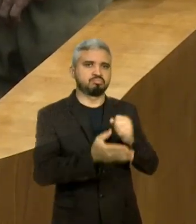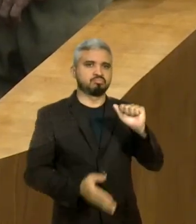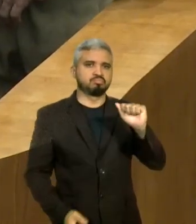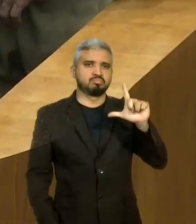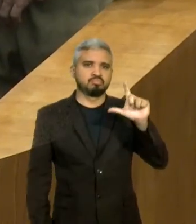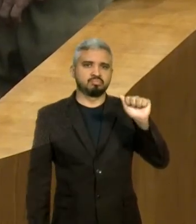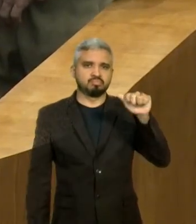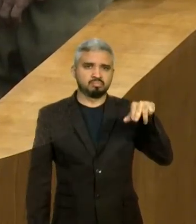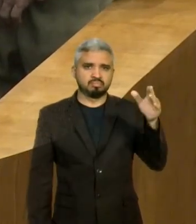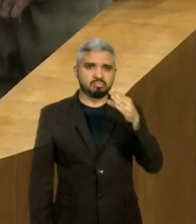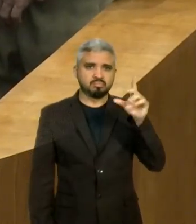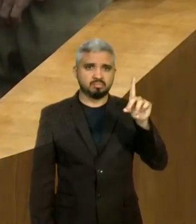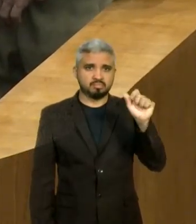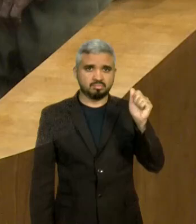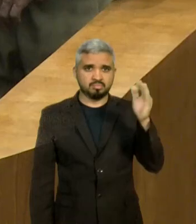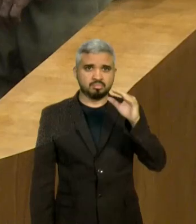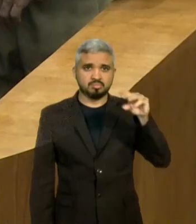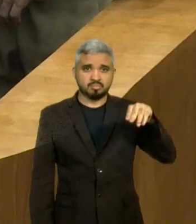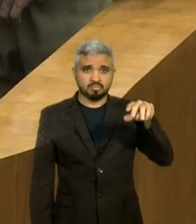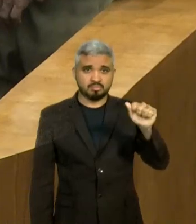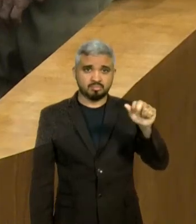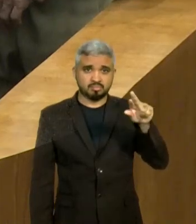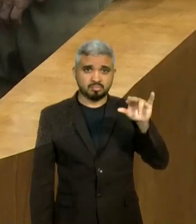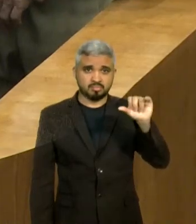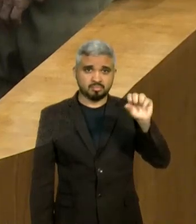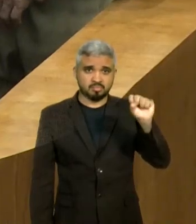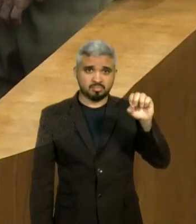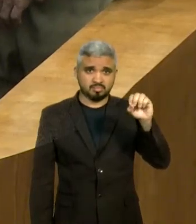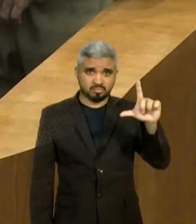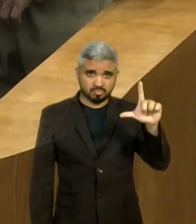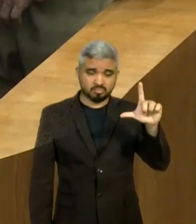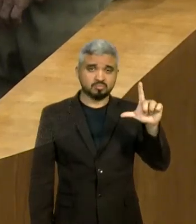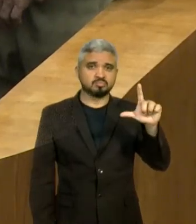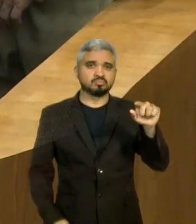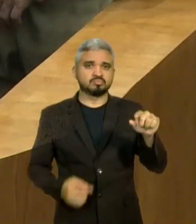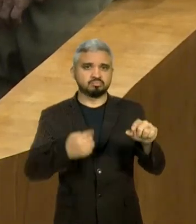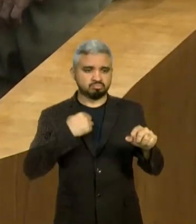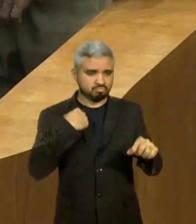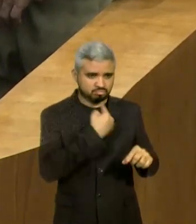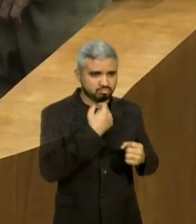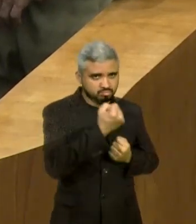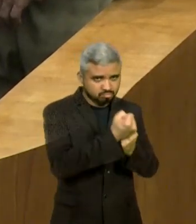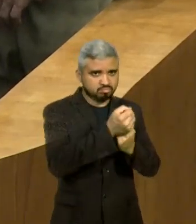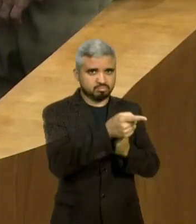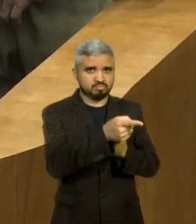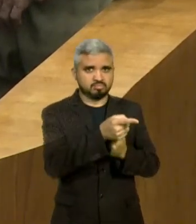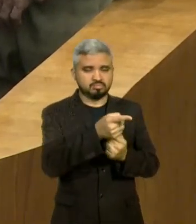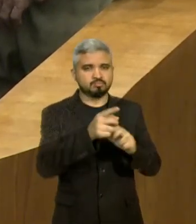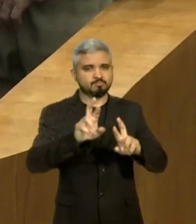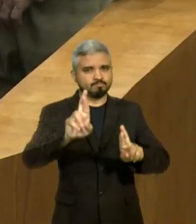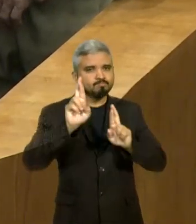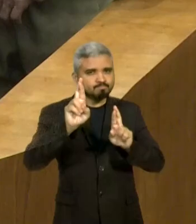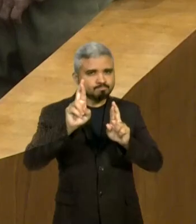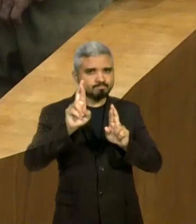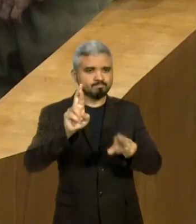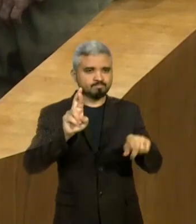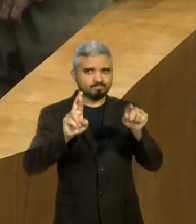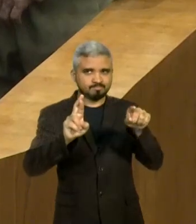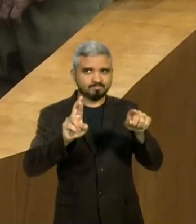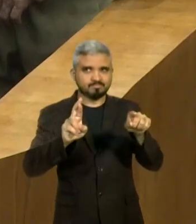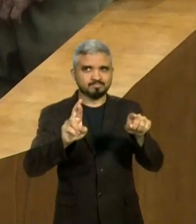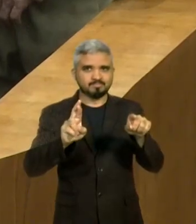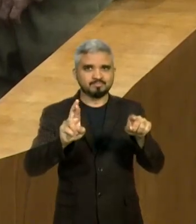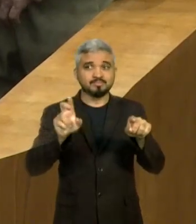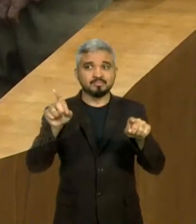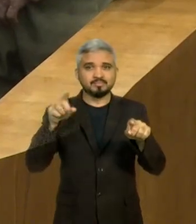acreditamos nele. E temos uma esperança grande de que ele... Parabéns, deputado